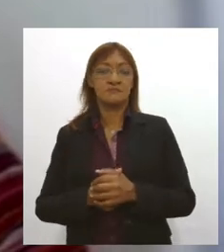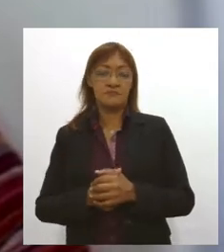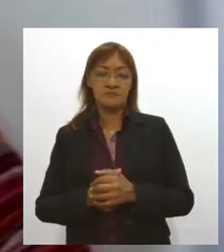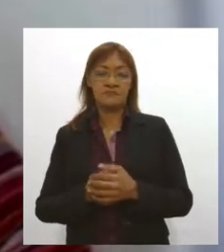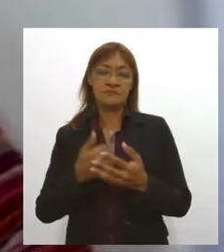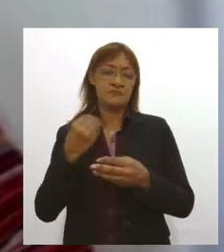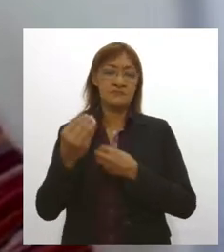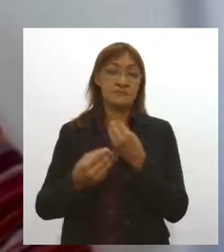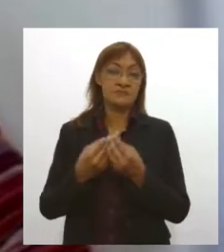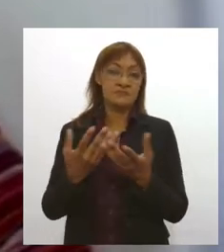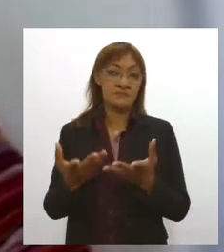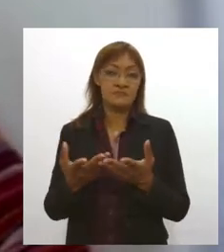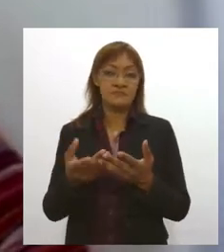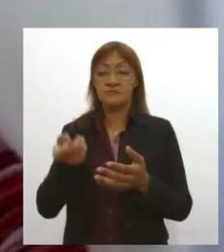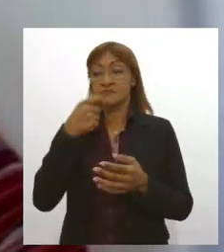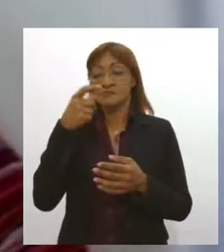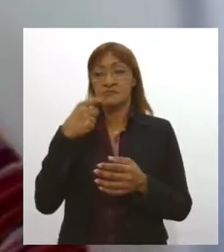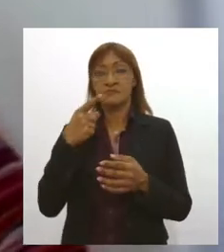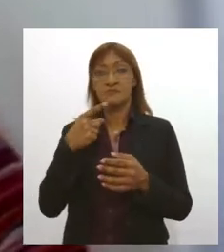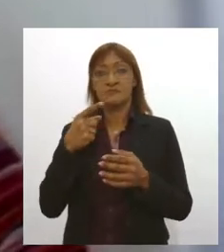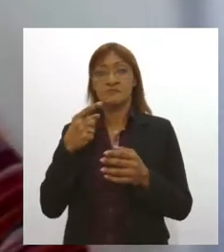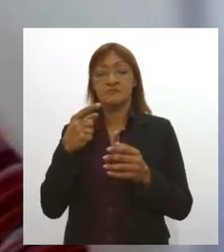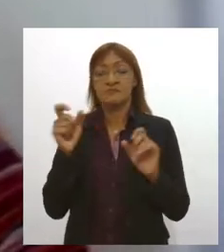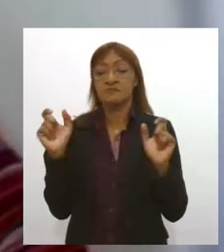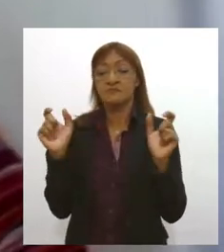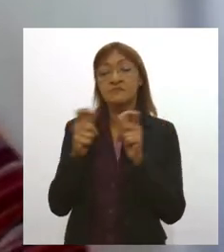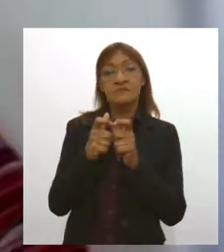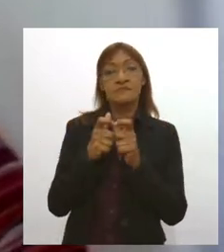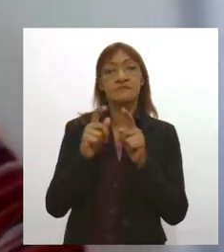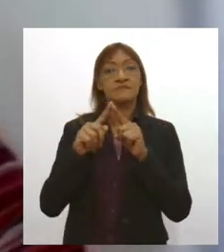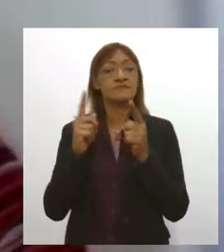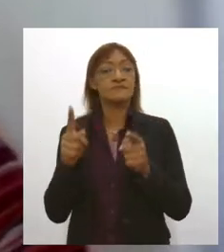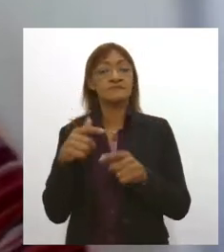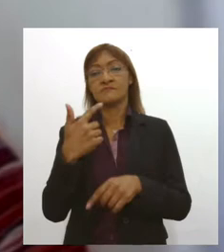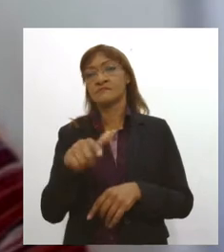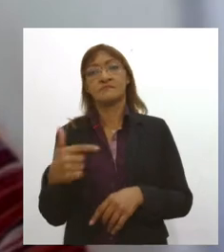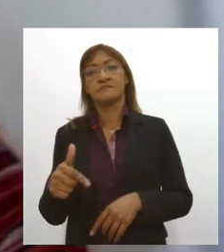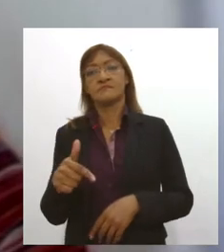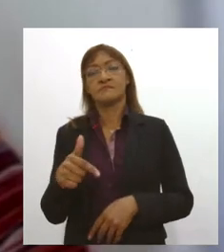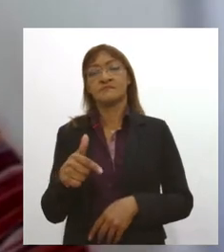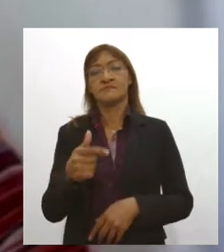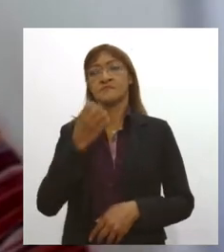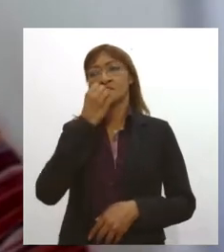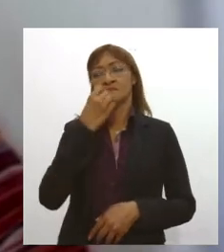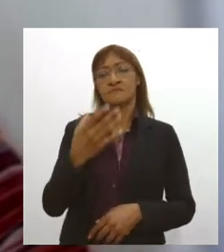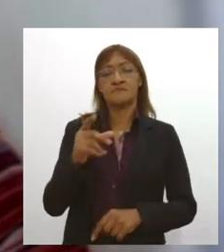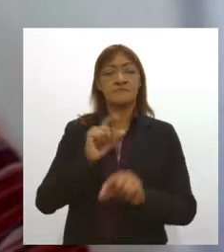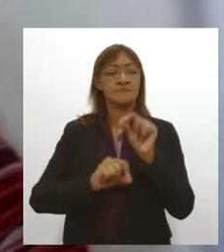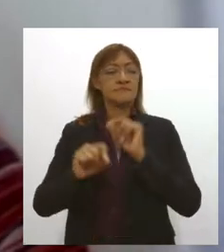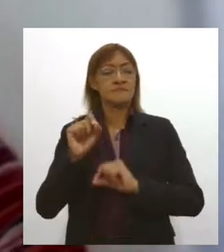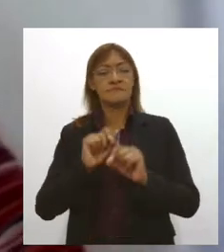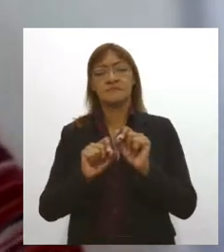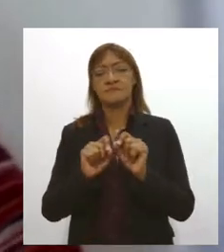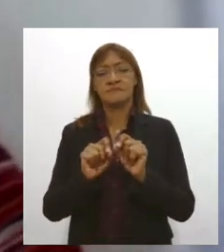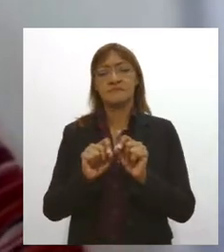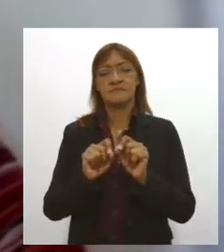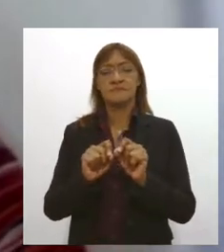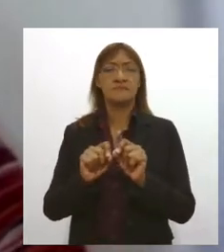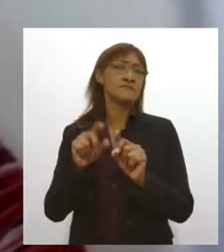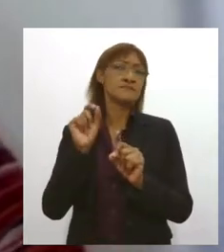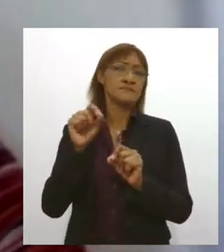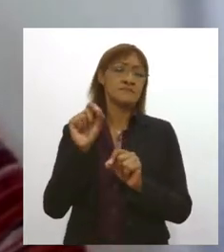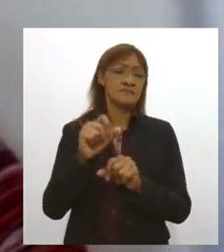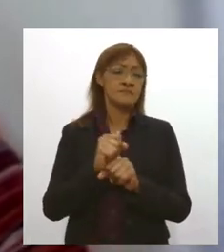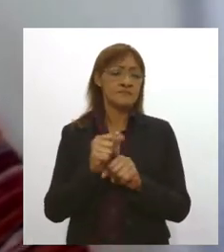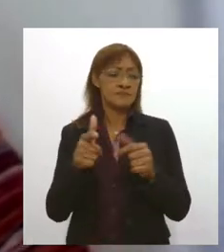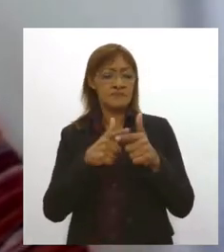reduzir. Então, esses pacientes, eles não teriam um benefício em relação ao seu uso, sendo que o grande